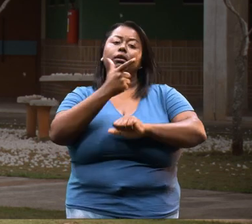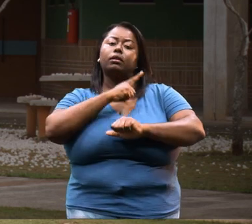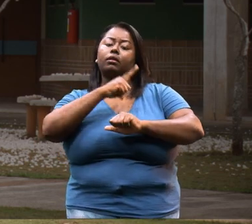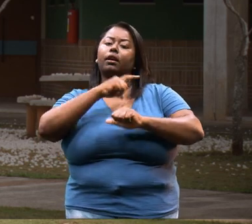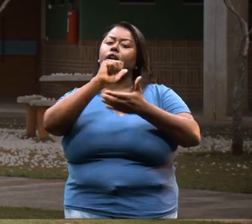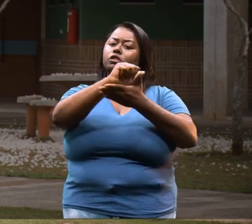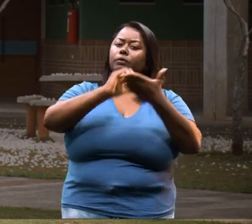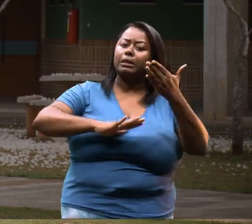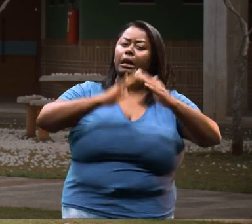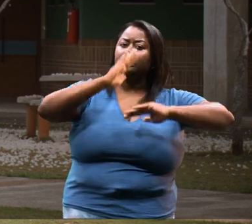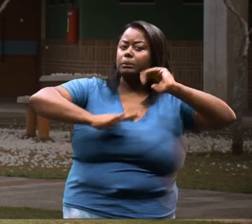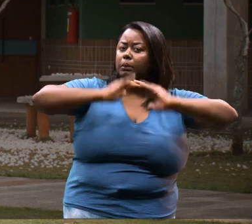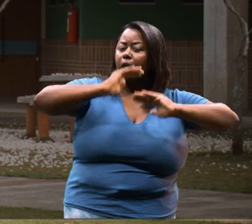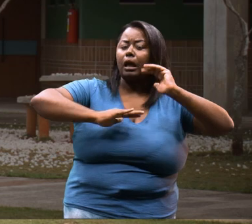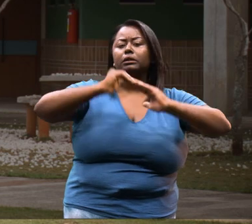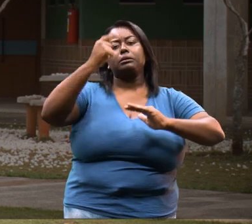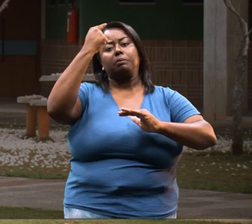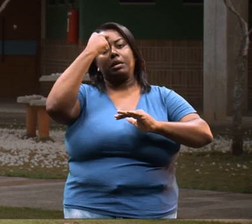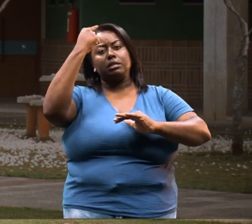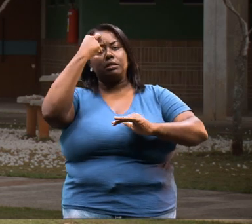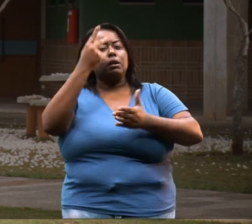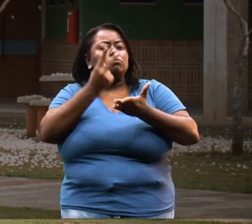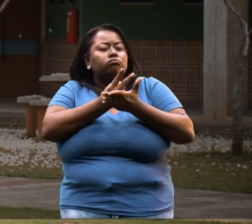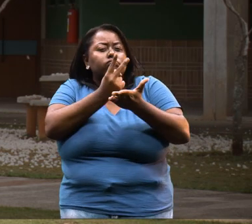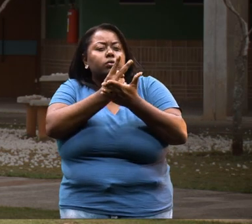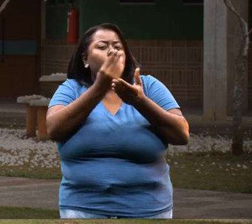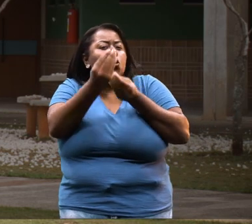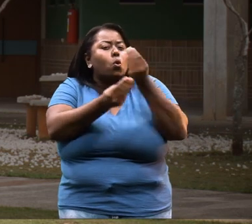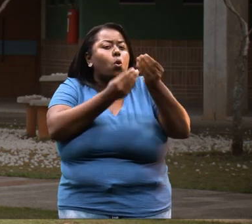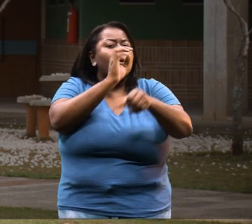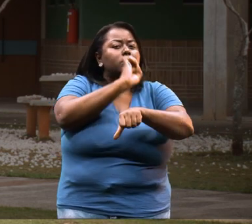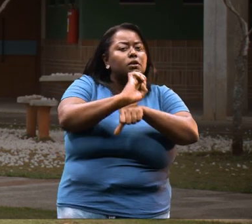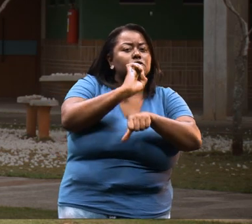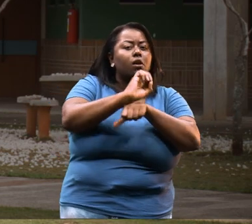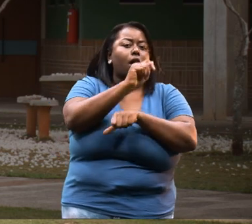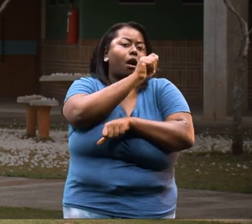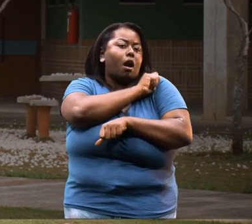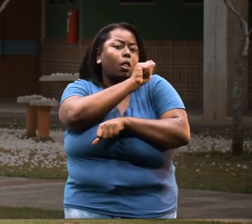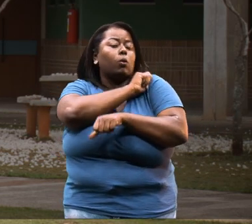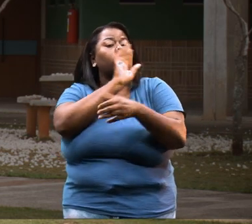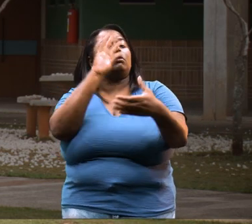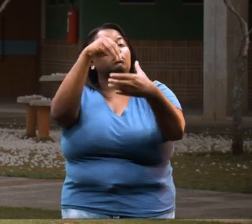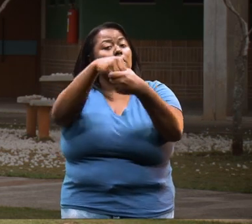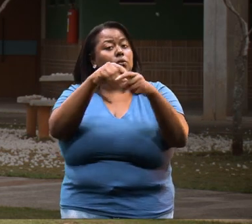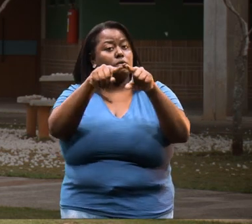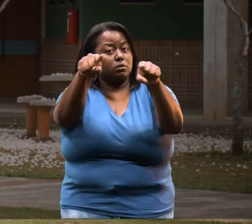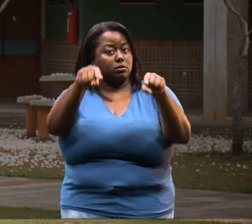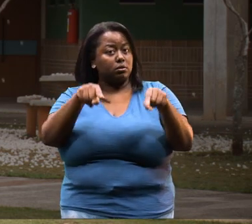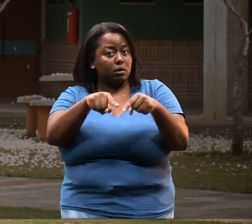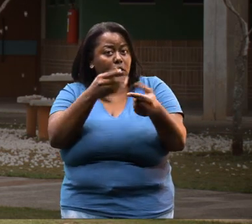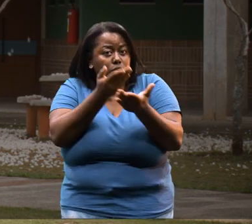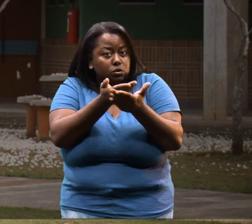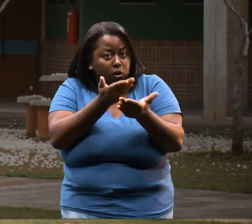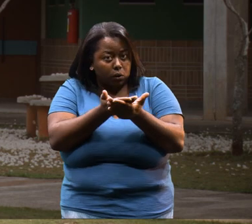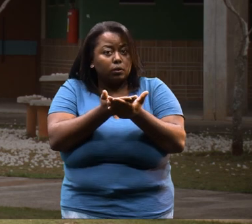atividades práticas, pensando na atuação do estagiário, do aluno, em sala de aula, através